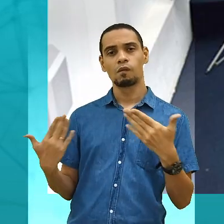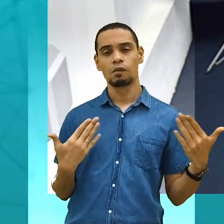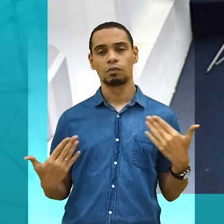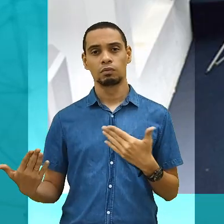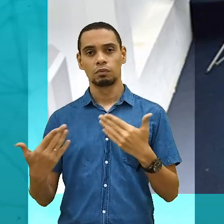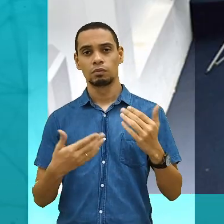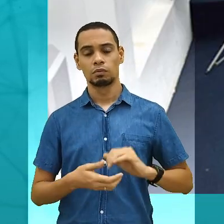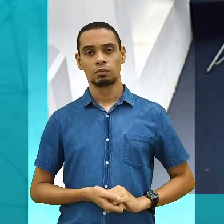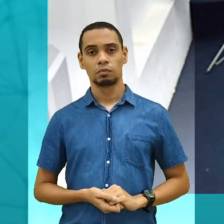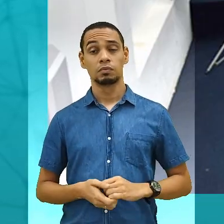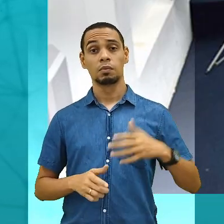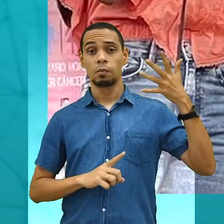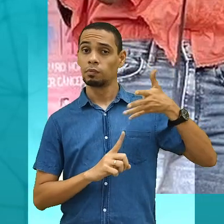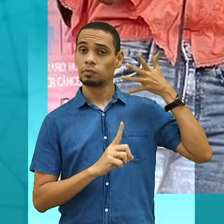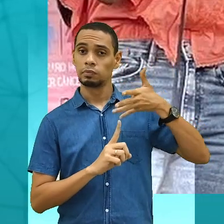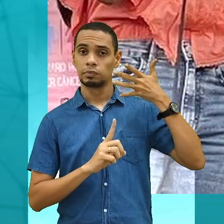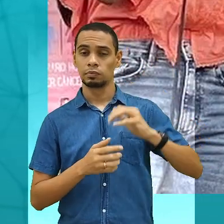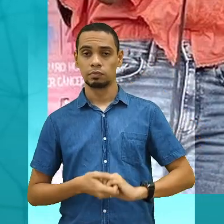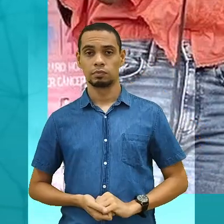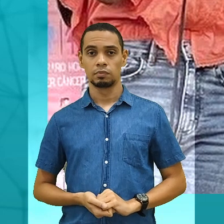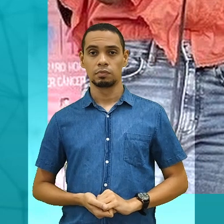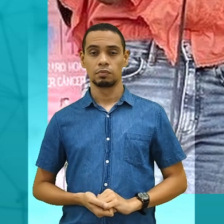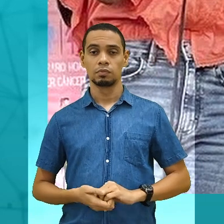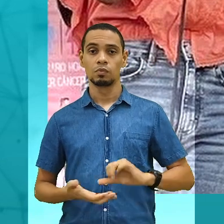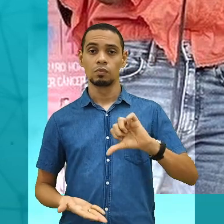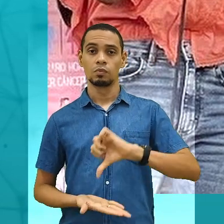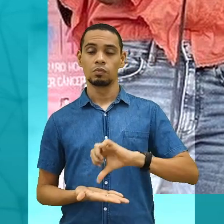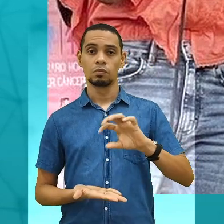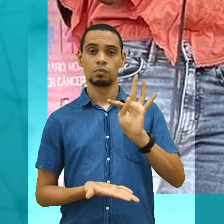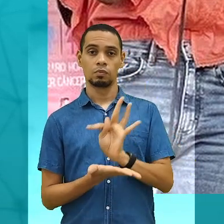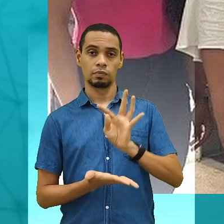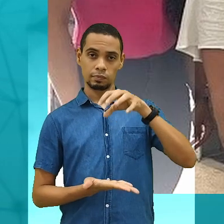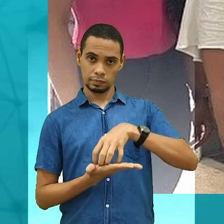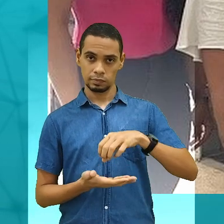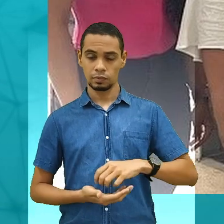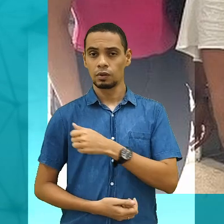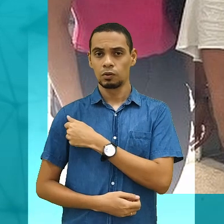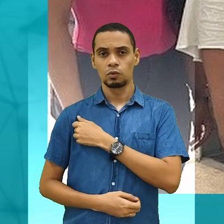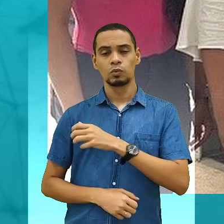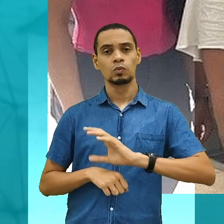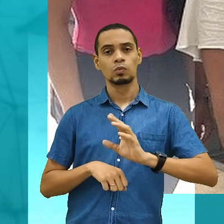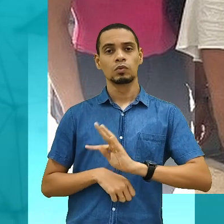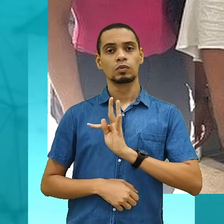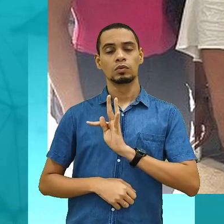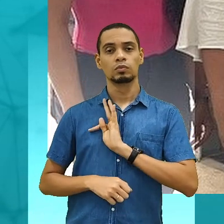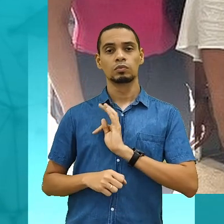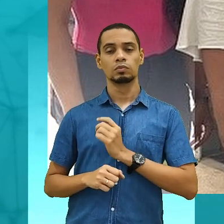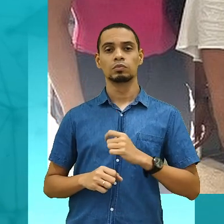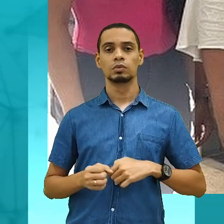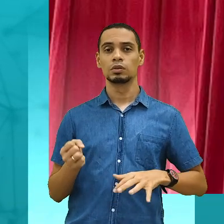oferta de serviços e palestra. No campus Terezinha Central, estudantes do curso técnico em segurança do trabalho